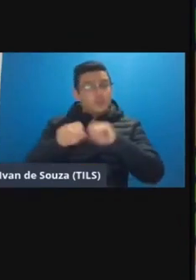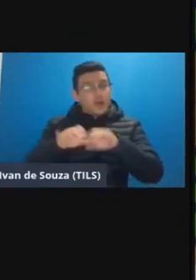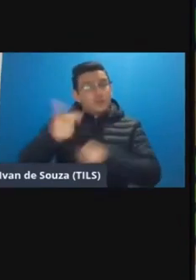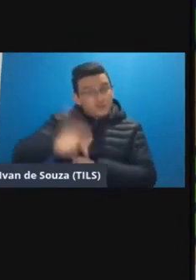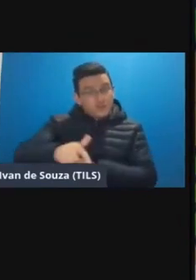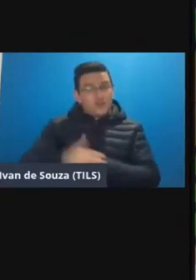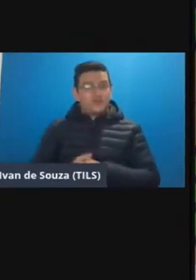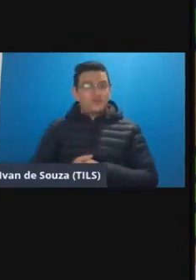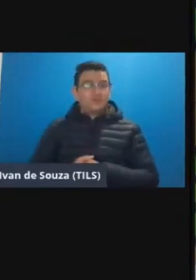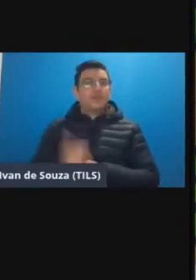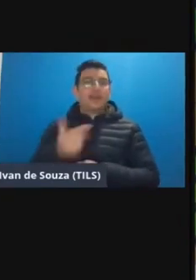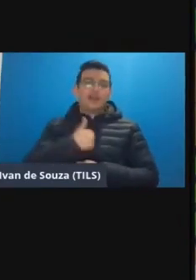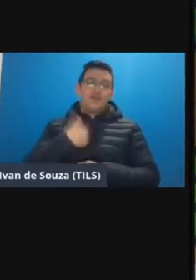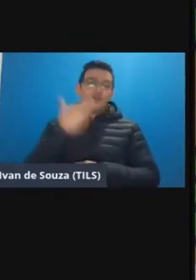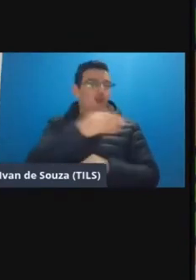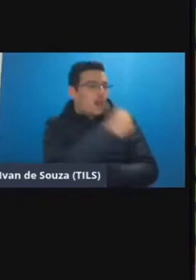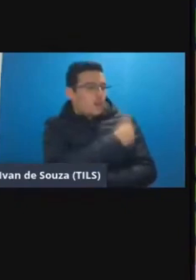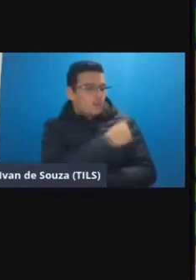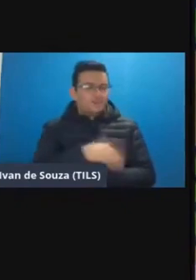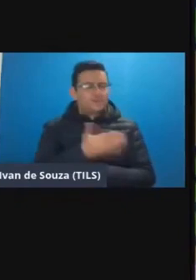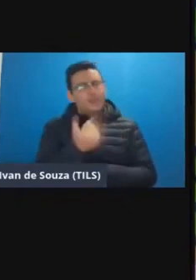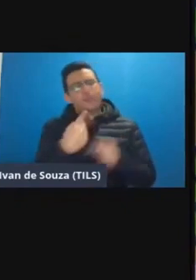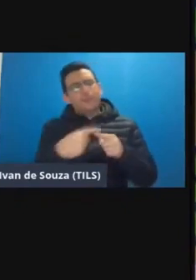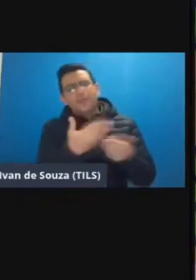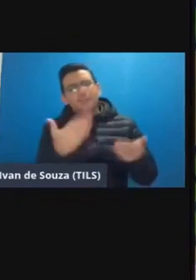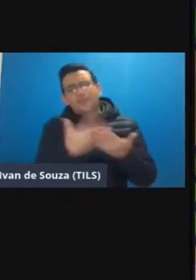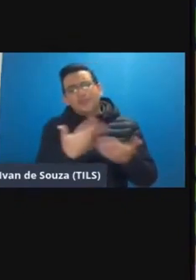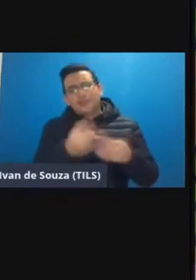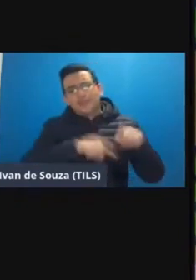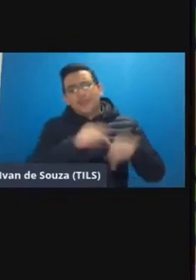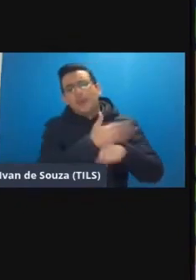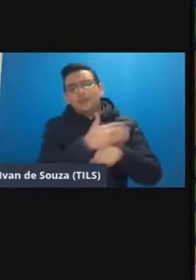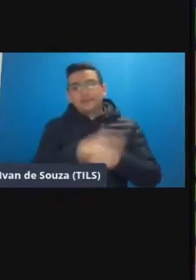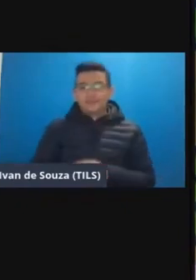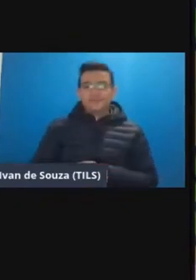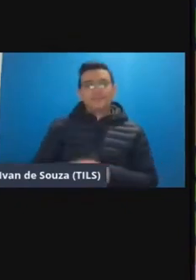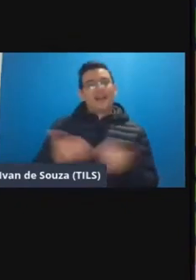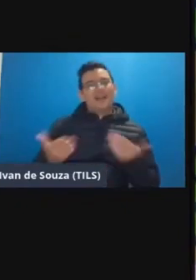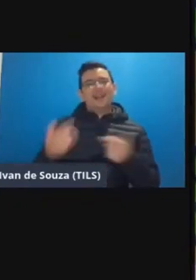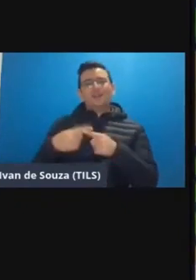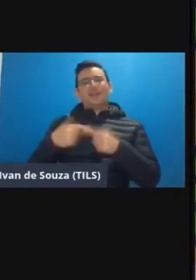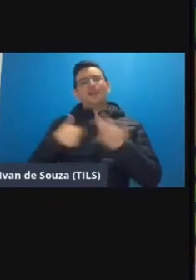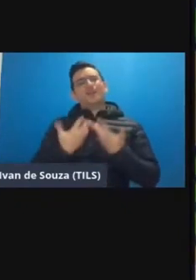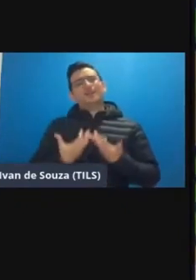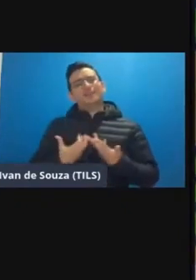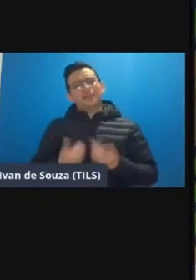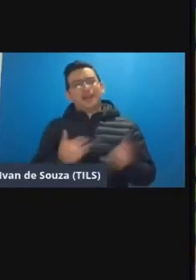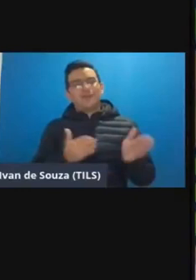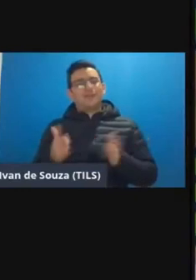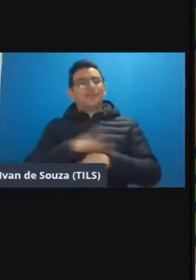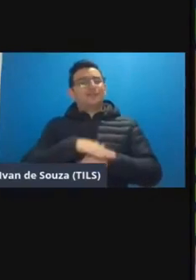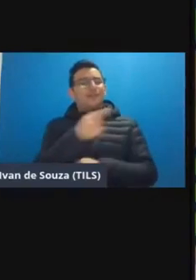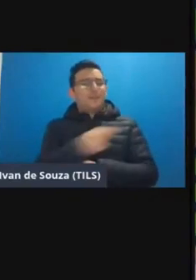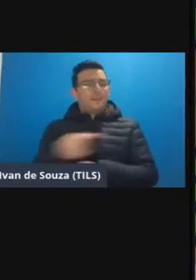novamente aí eu fui lá nos alunos falei aluno vem cá por que que vocês não estão estudando material antes a Natália é que eu tô muito cansado durante a semana muito